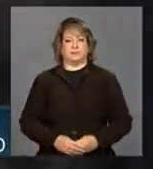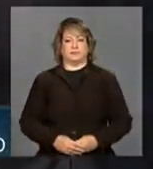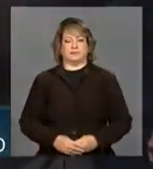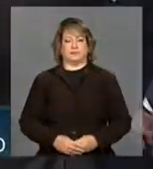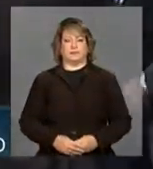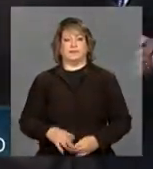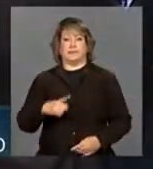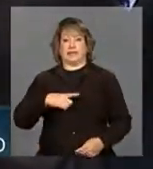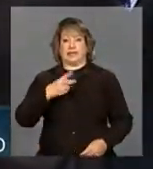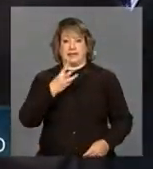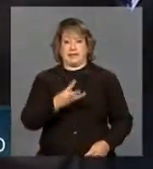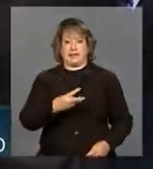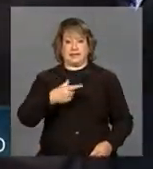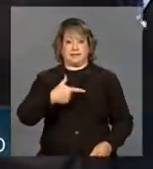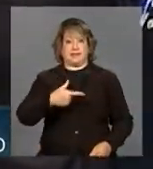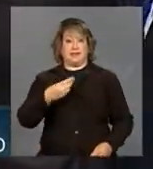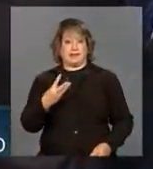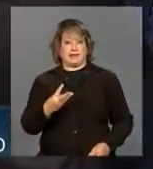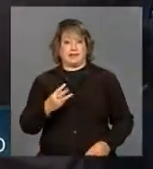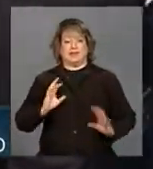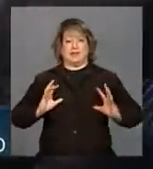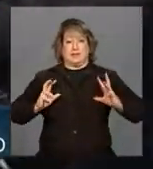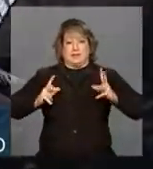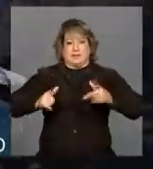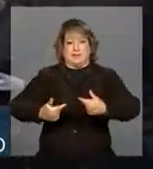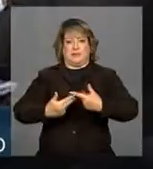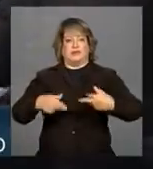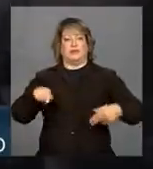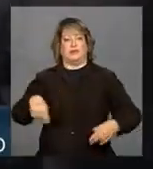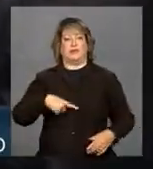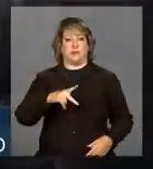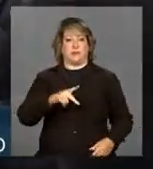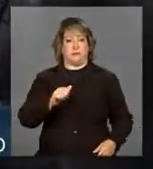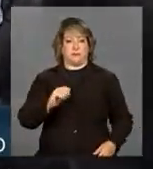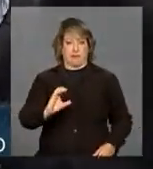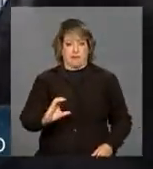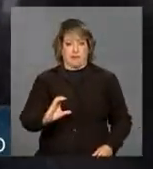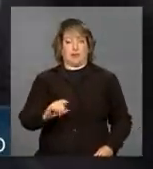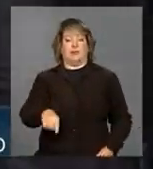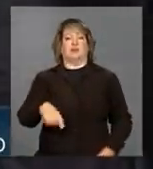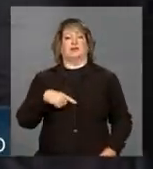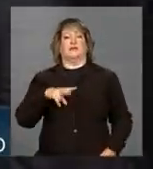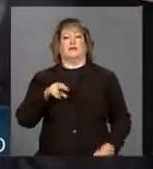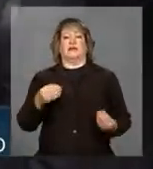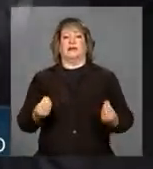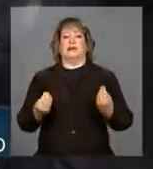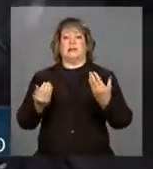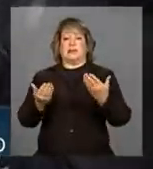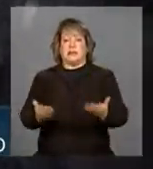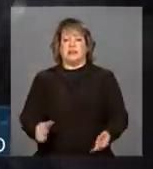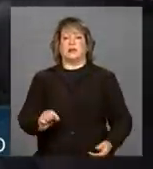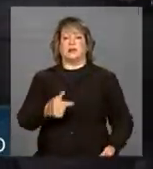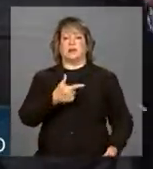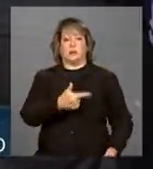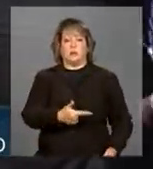São 323 máquinas do Programa de Aceleração do Crescimento que serão entregues a